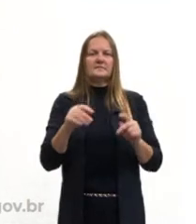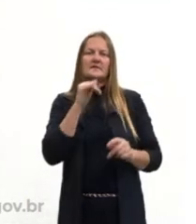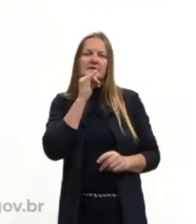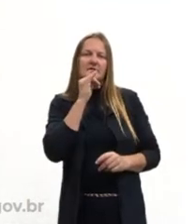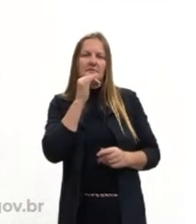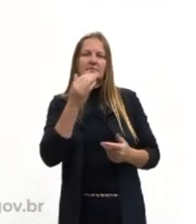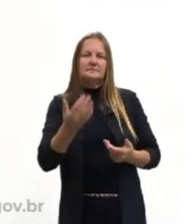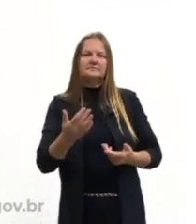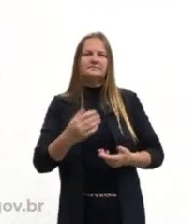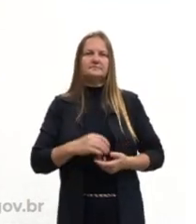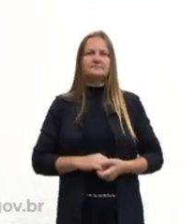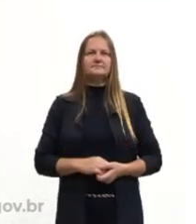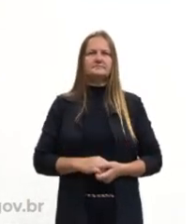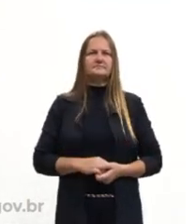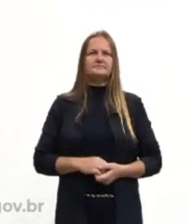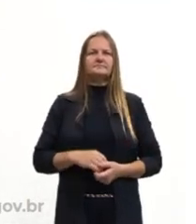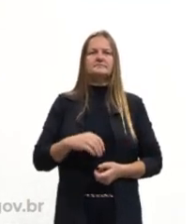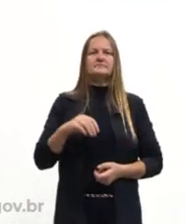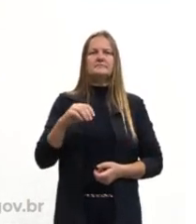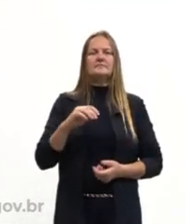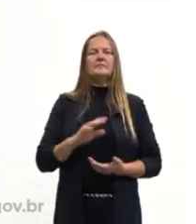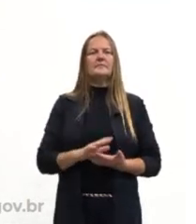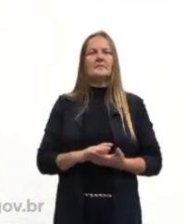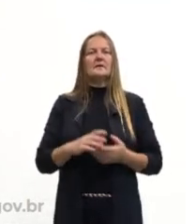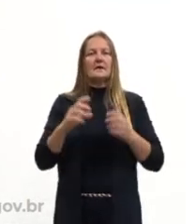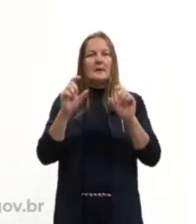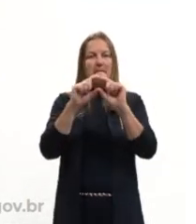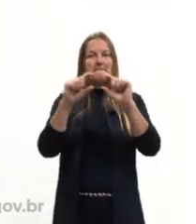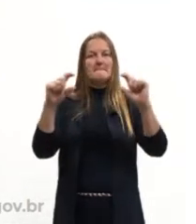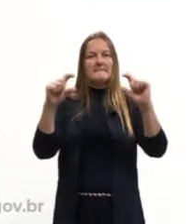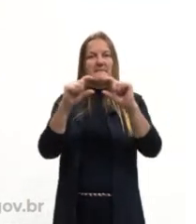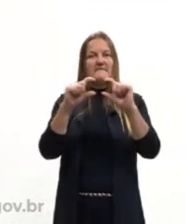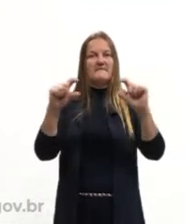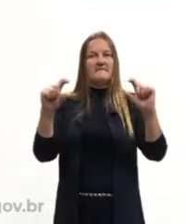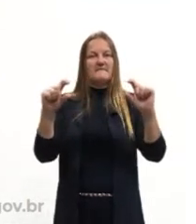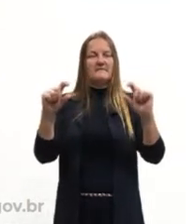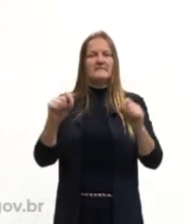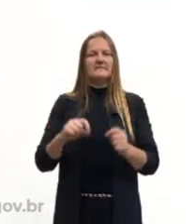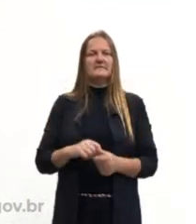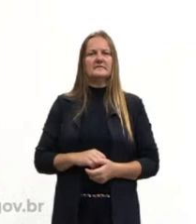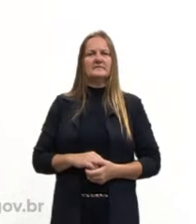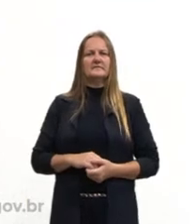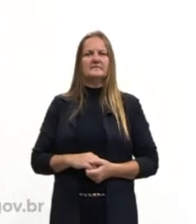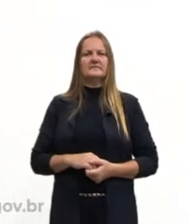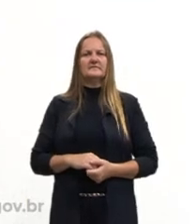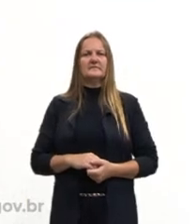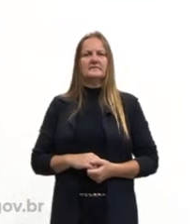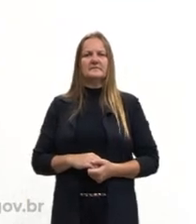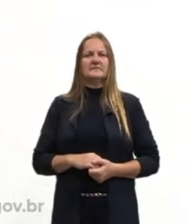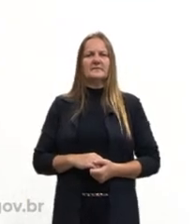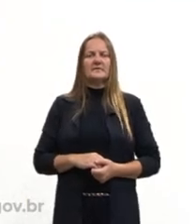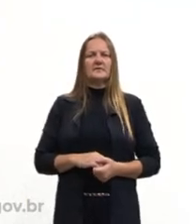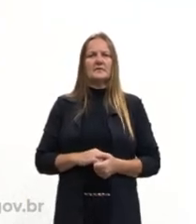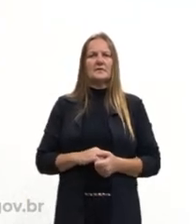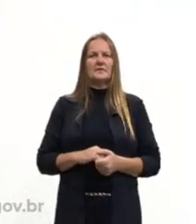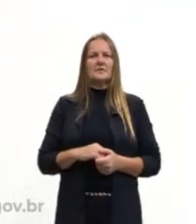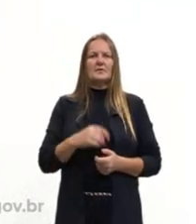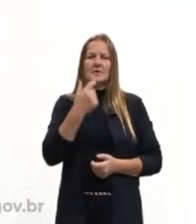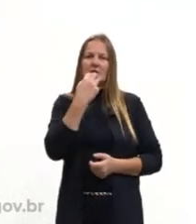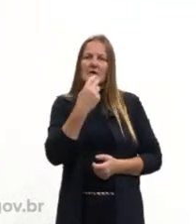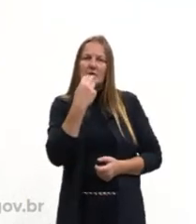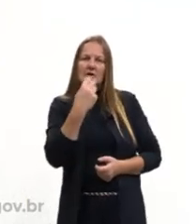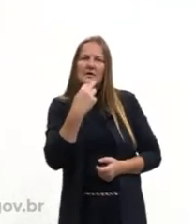exemplos. John has a car. Vou traduzir. John has a car. Significa